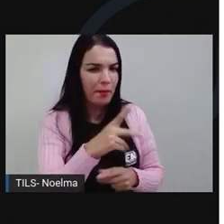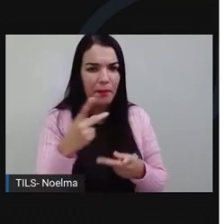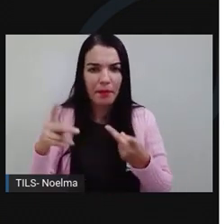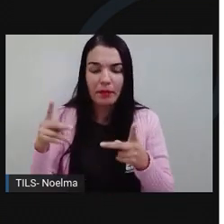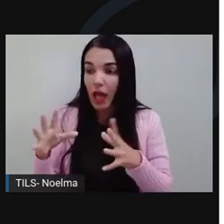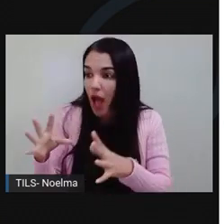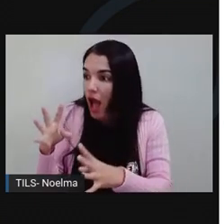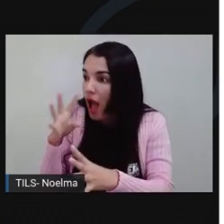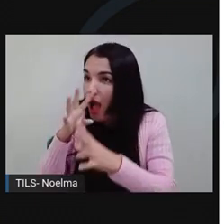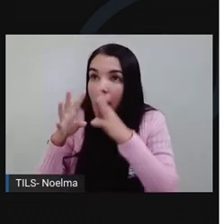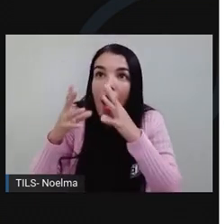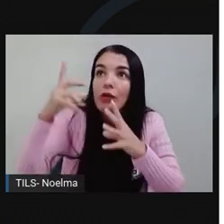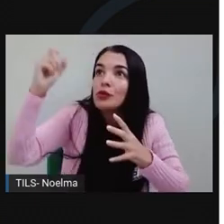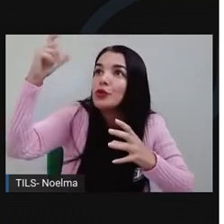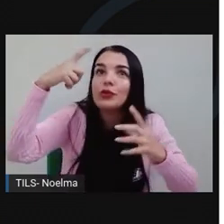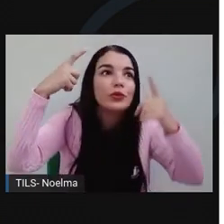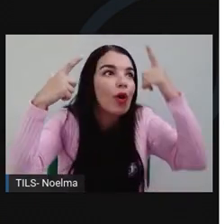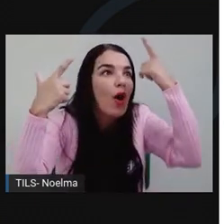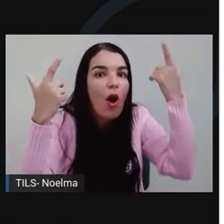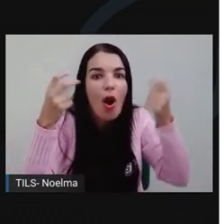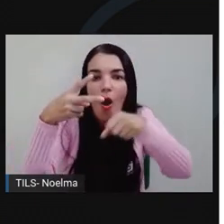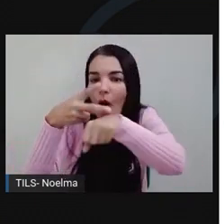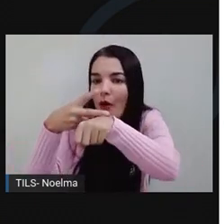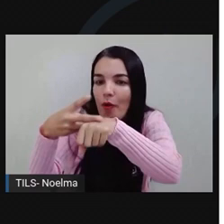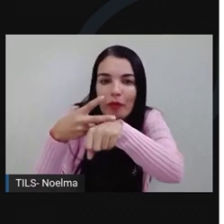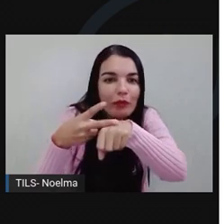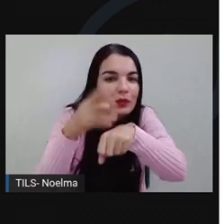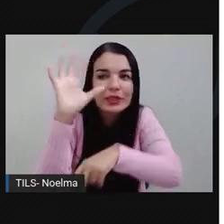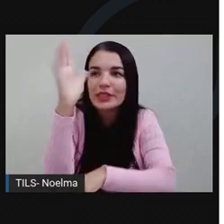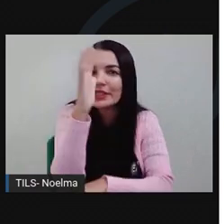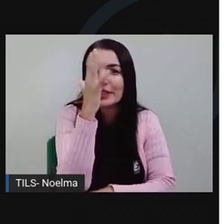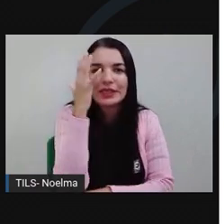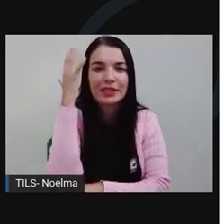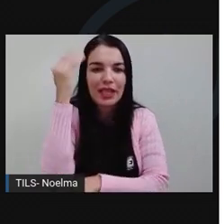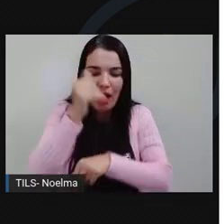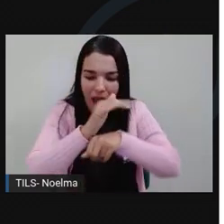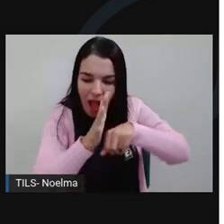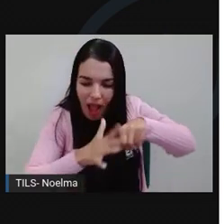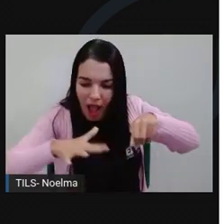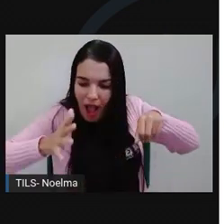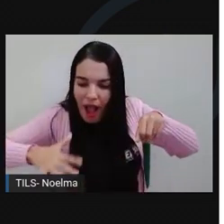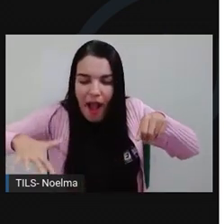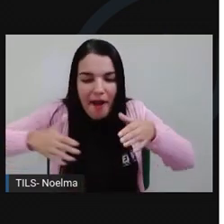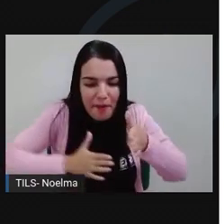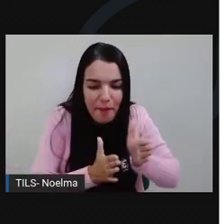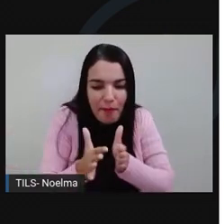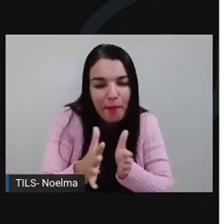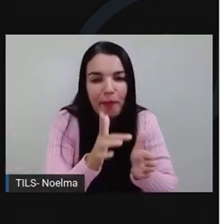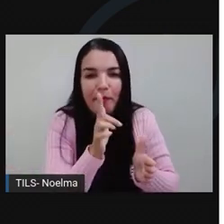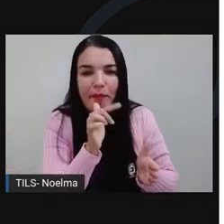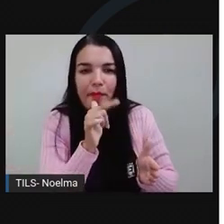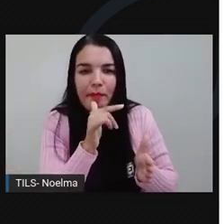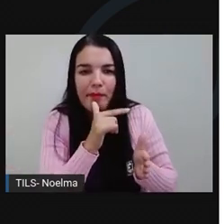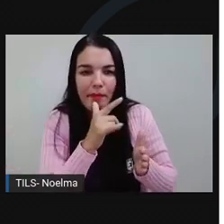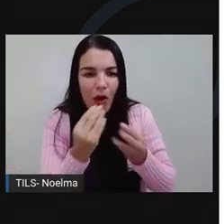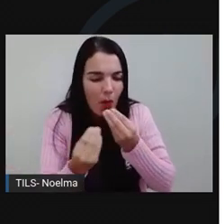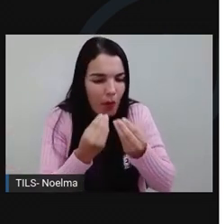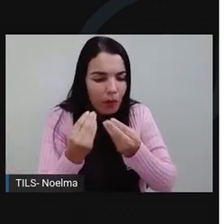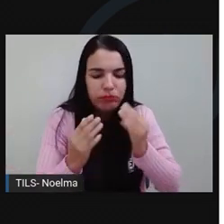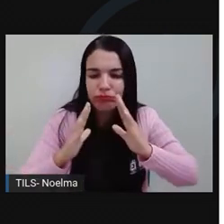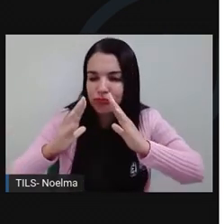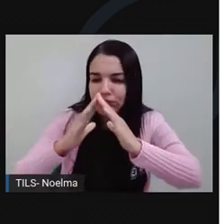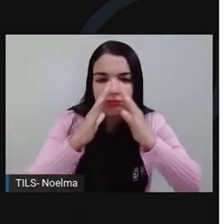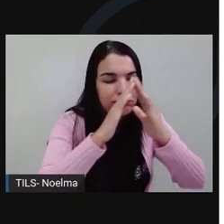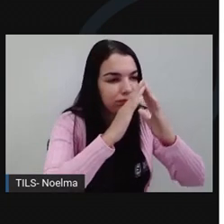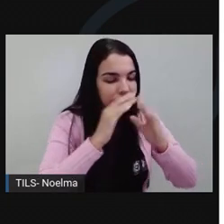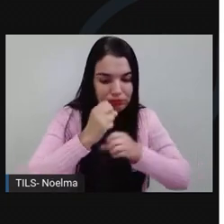Admirou a luz do sol, o verdor das árvores, a correnteza dos ribeirões, a habitação dos homens.